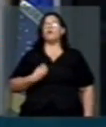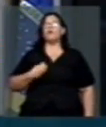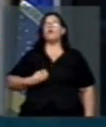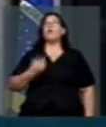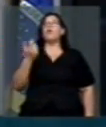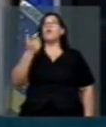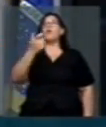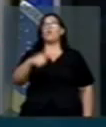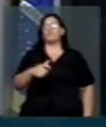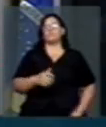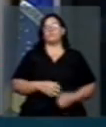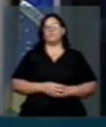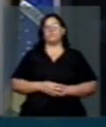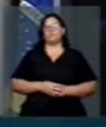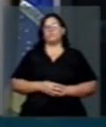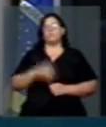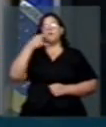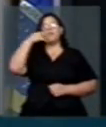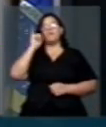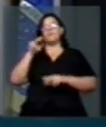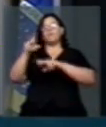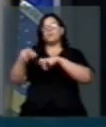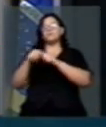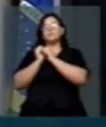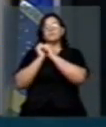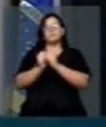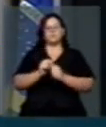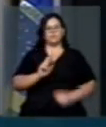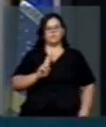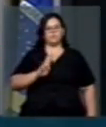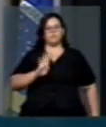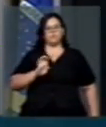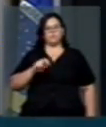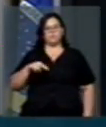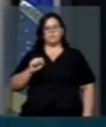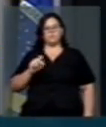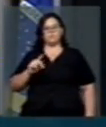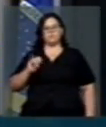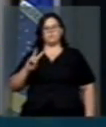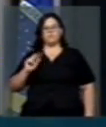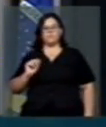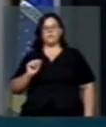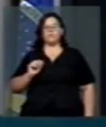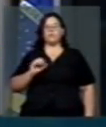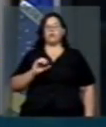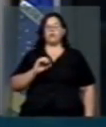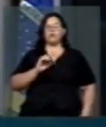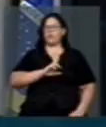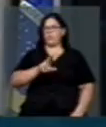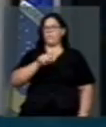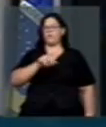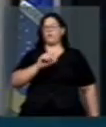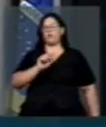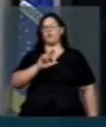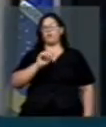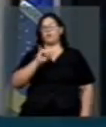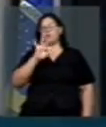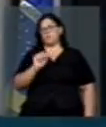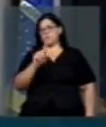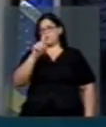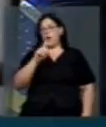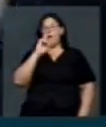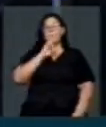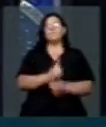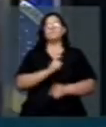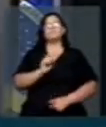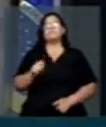na divisa da fazenda de Rubens Paiva, fazenda Caraitá, fazenda Caraitá. E quando ele foi descoberto,